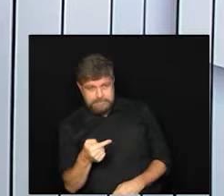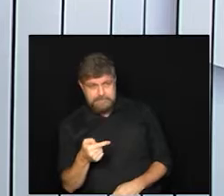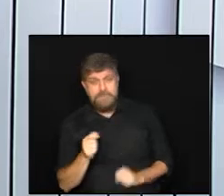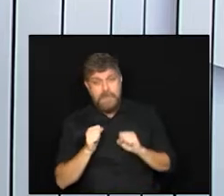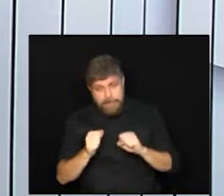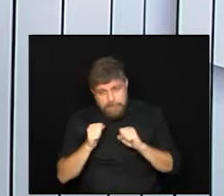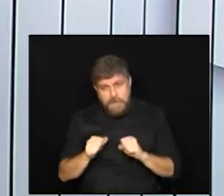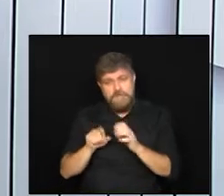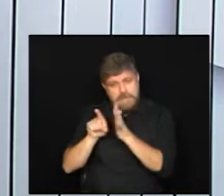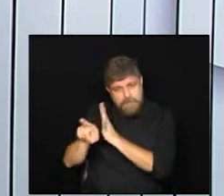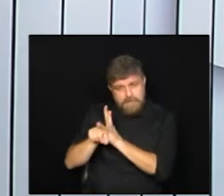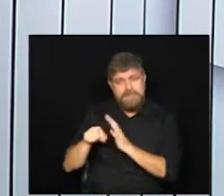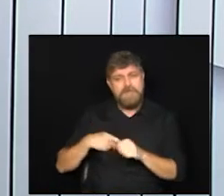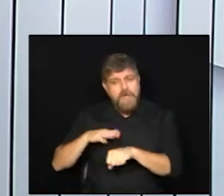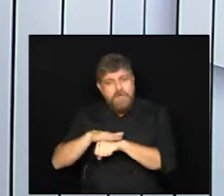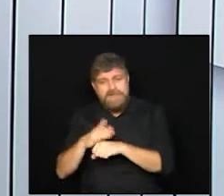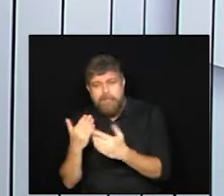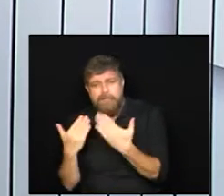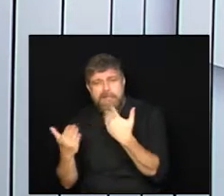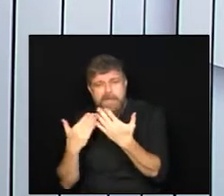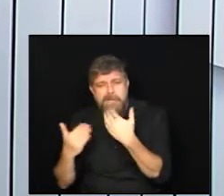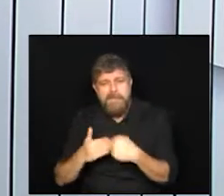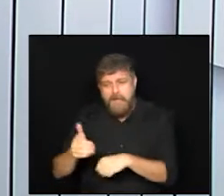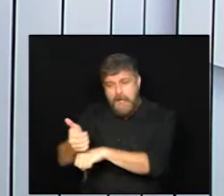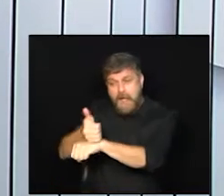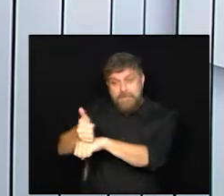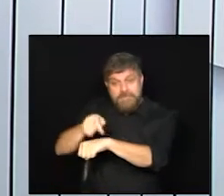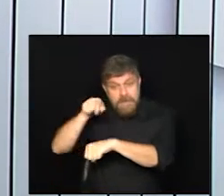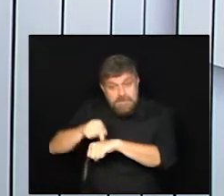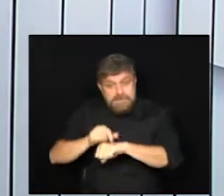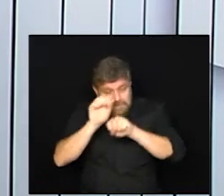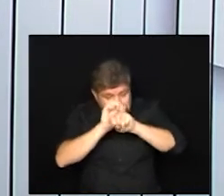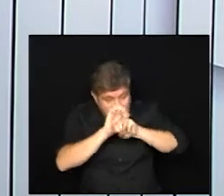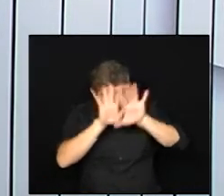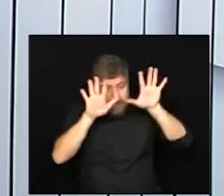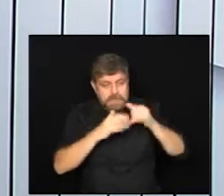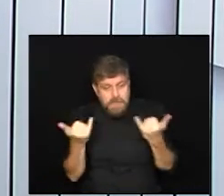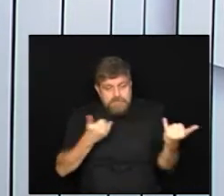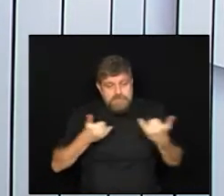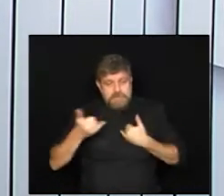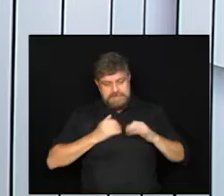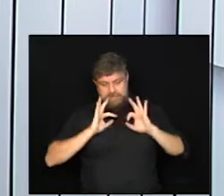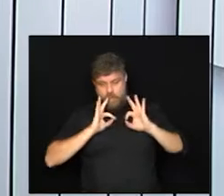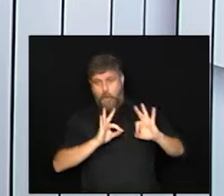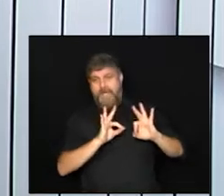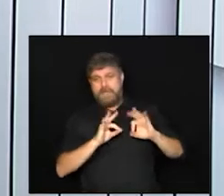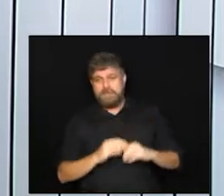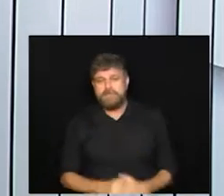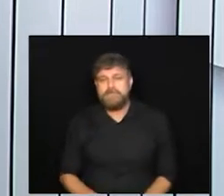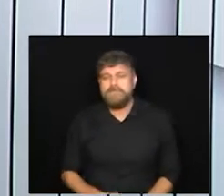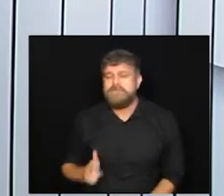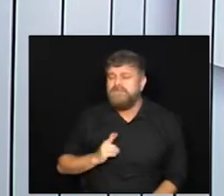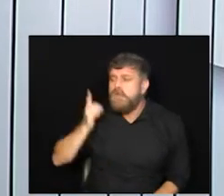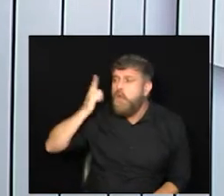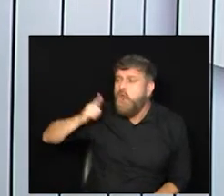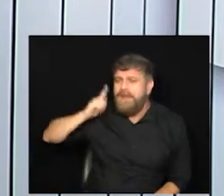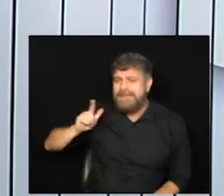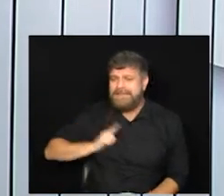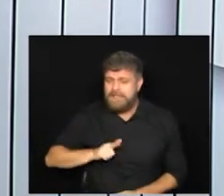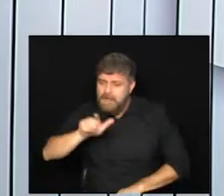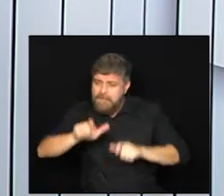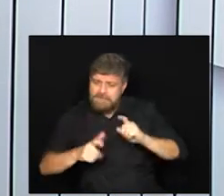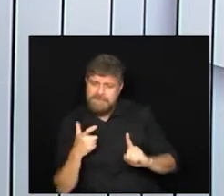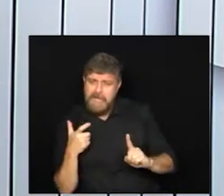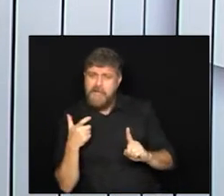978293776 nós estamos conversando com uma especialista para você ficar bem informado Lorena algumas pessoas tomaram